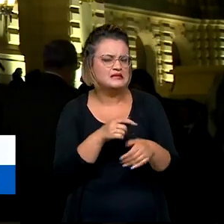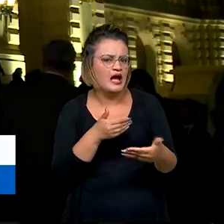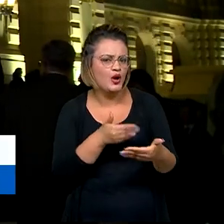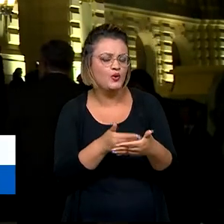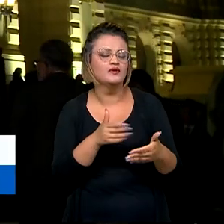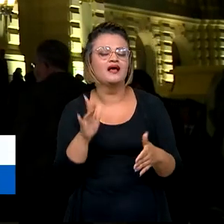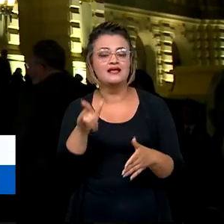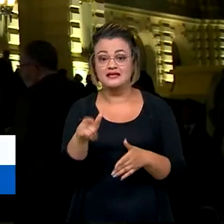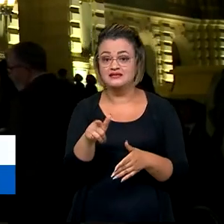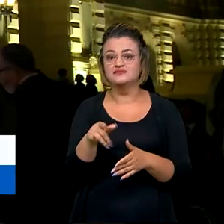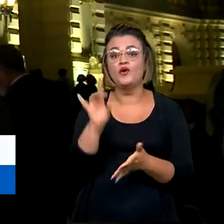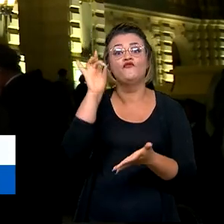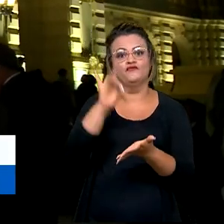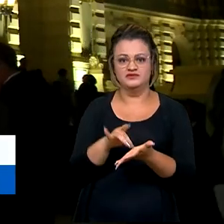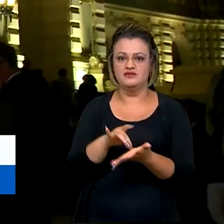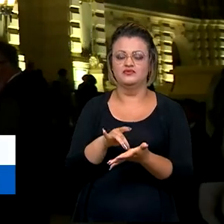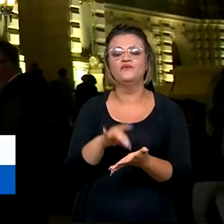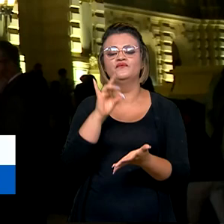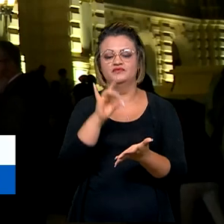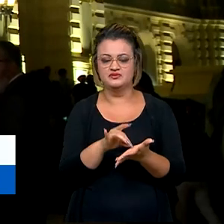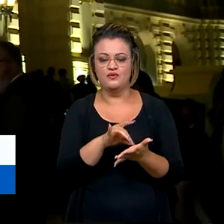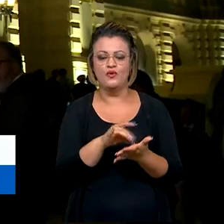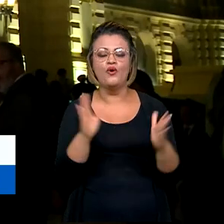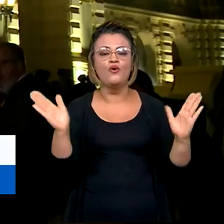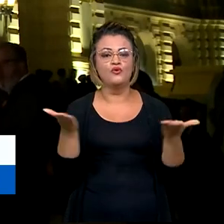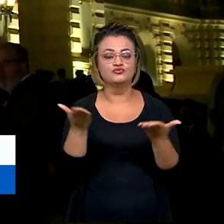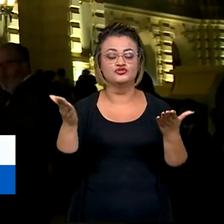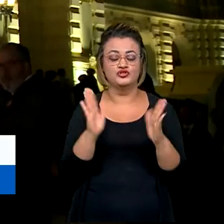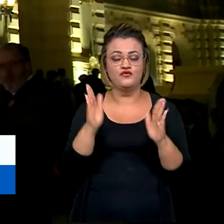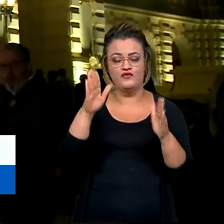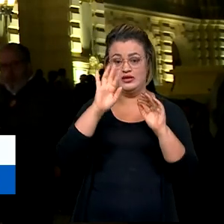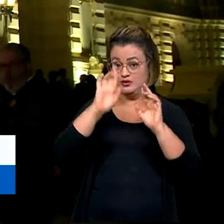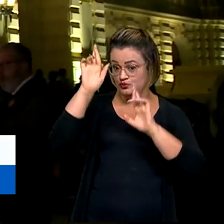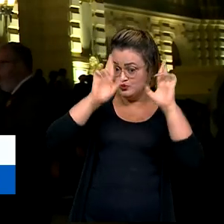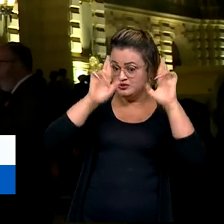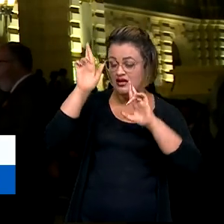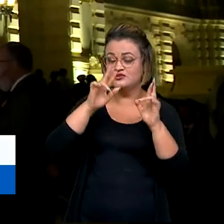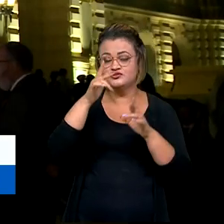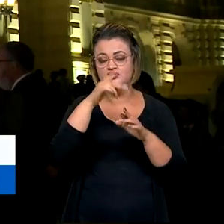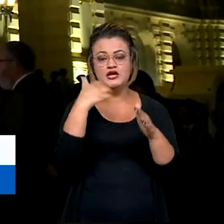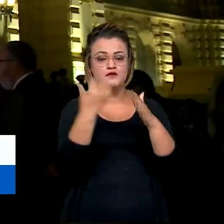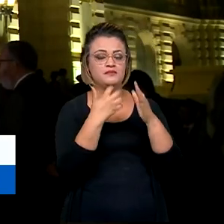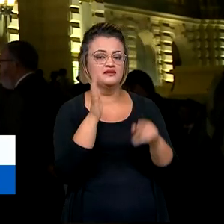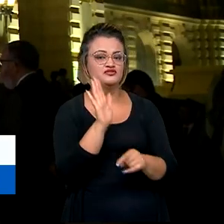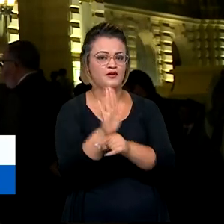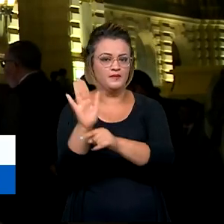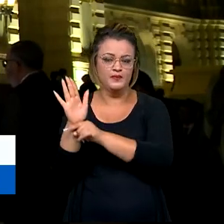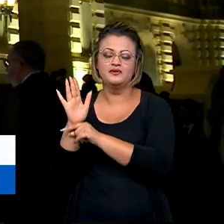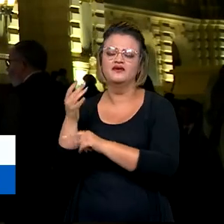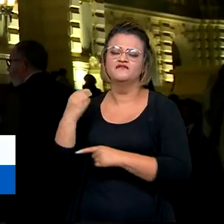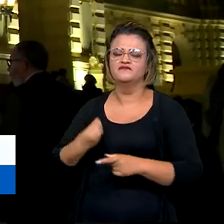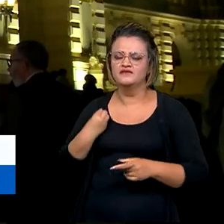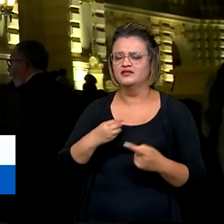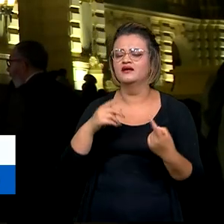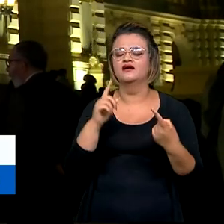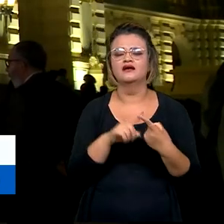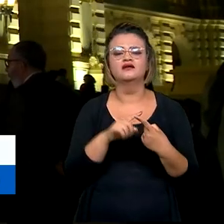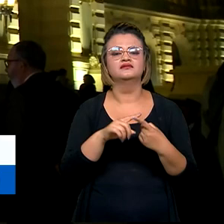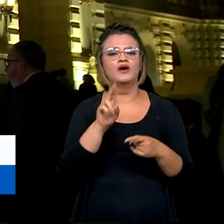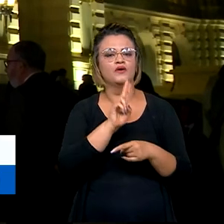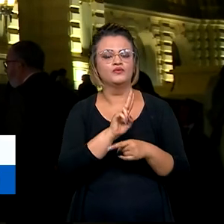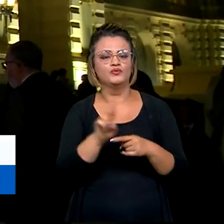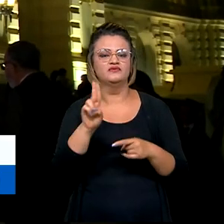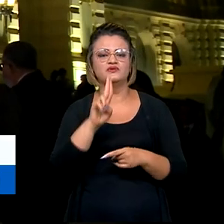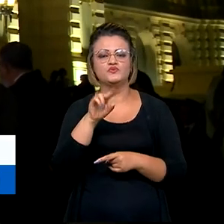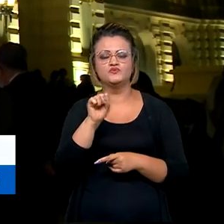É uma cerimônia oficial, como eu disse, hoje restrita a autoridades e também aos patrocinadores. Então vão ter aqui hoje autoridades da USP,